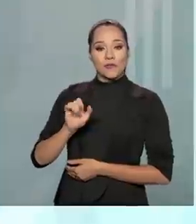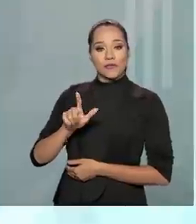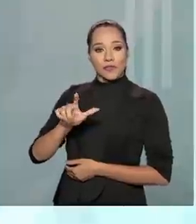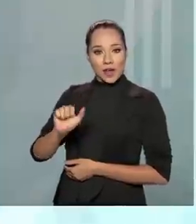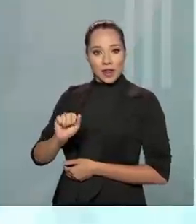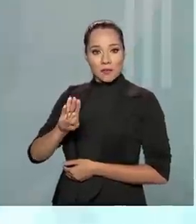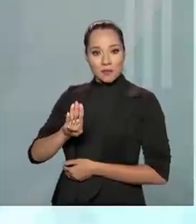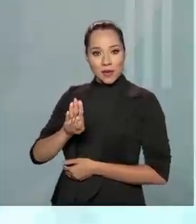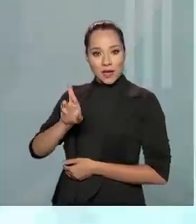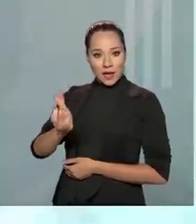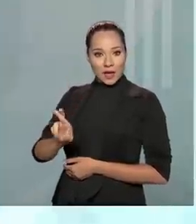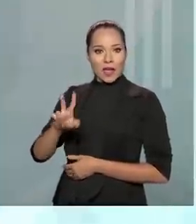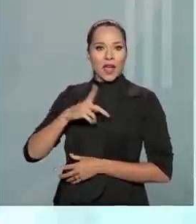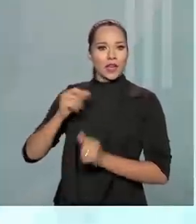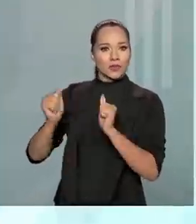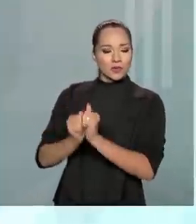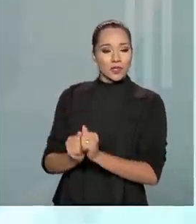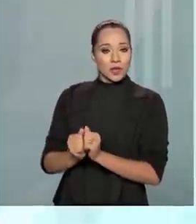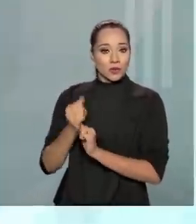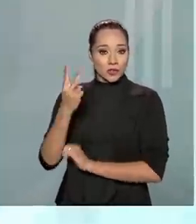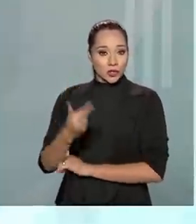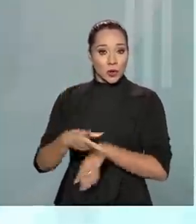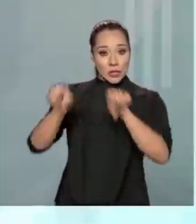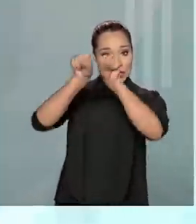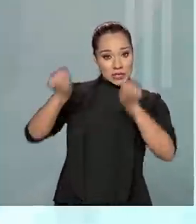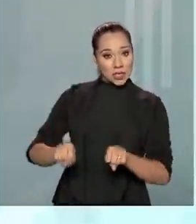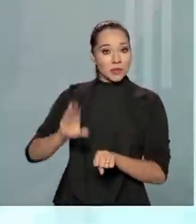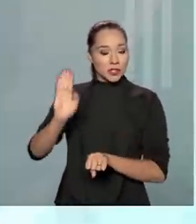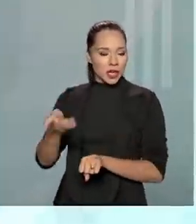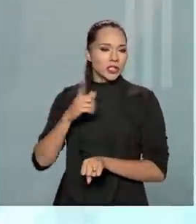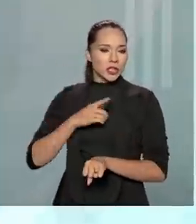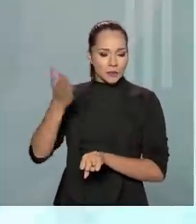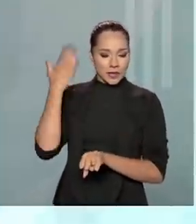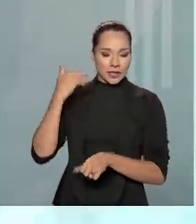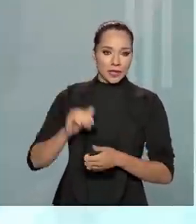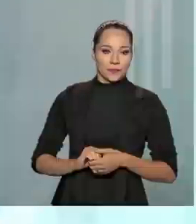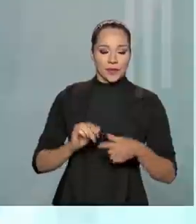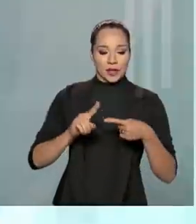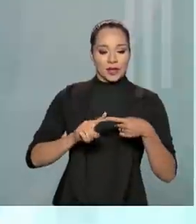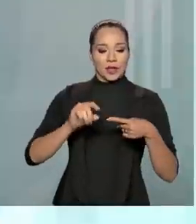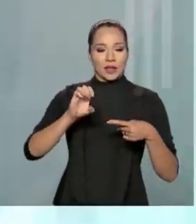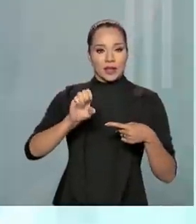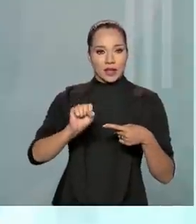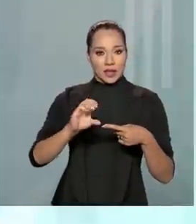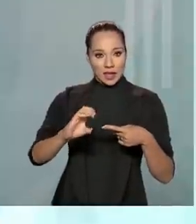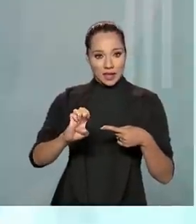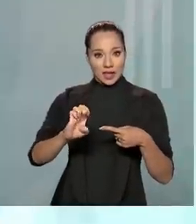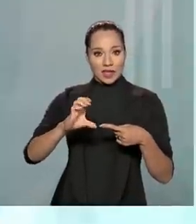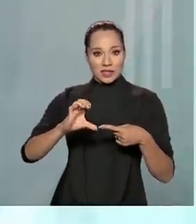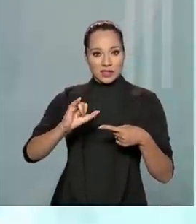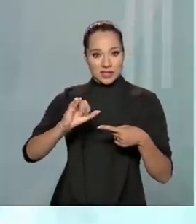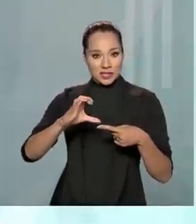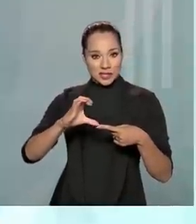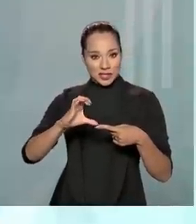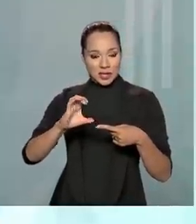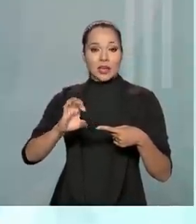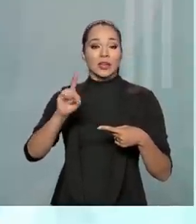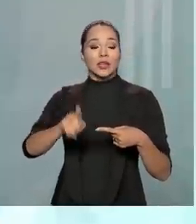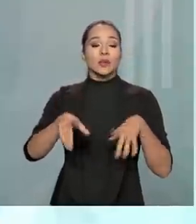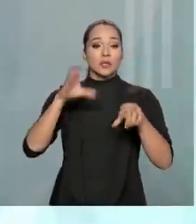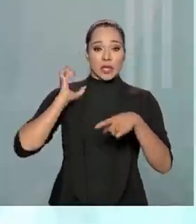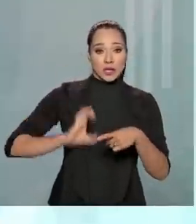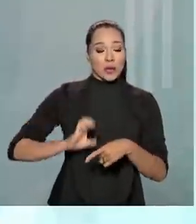que a junção de dois sistemas que nós já tínhamos anteriormente. O ESIC, que é um sistema que permitia ao cidadão pedir